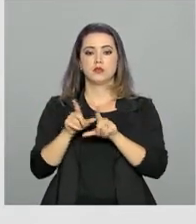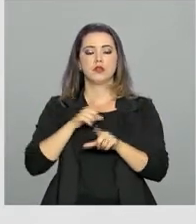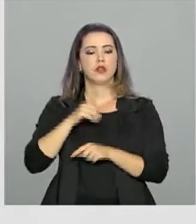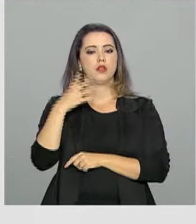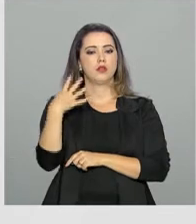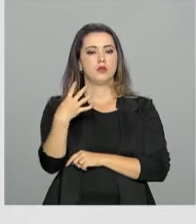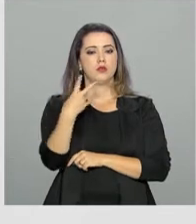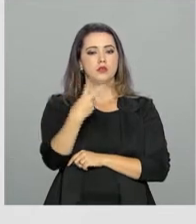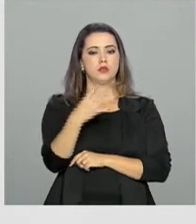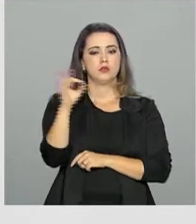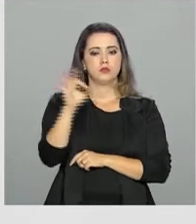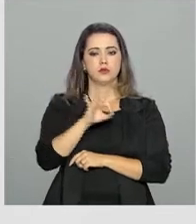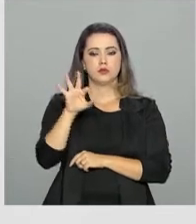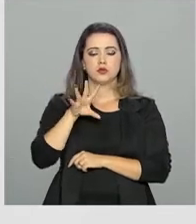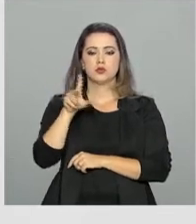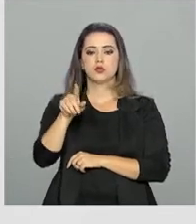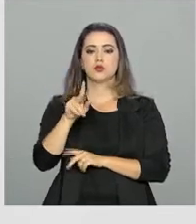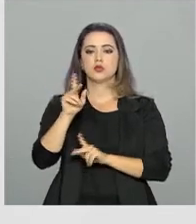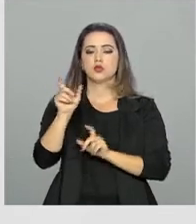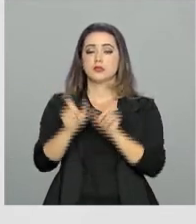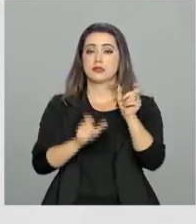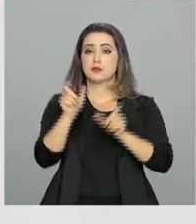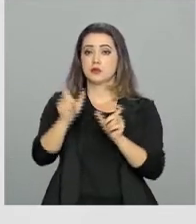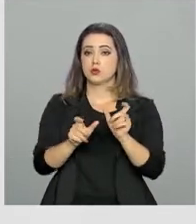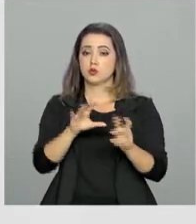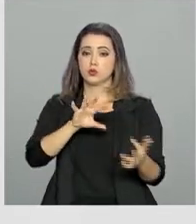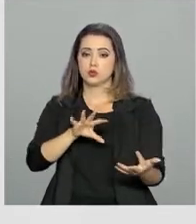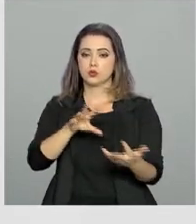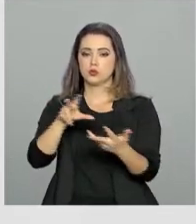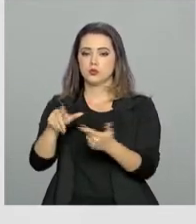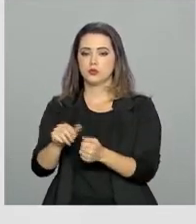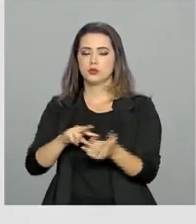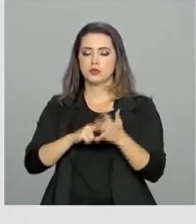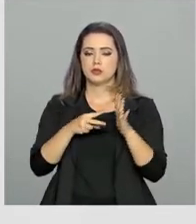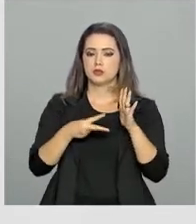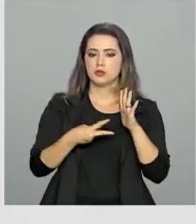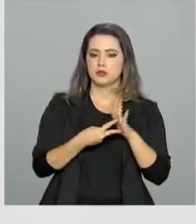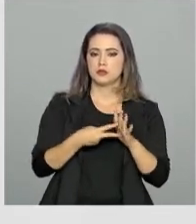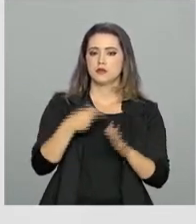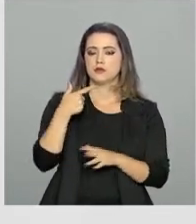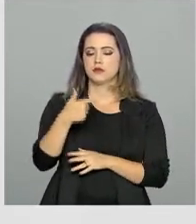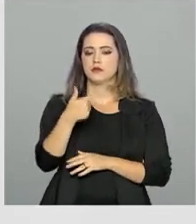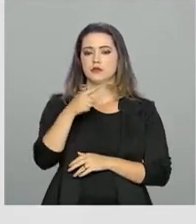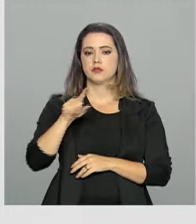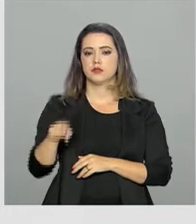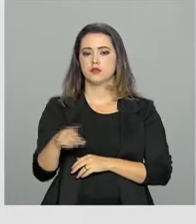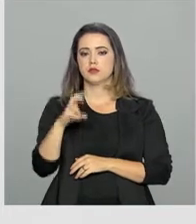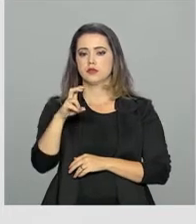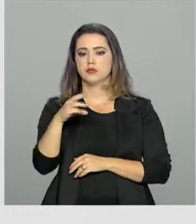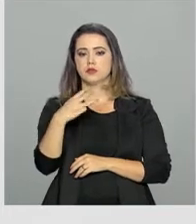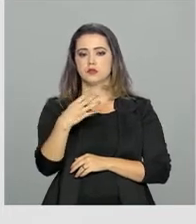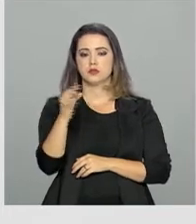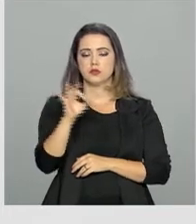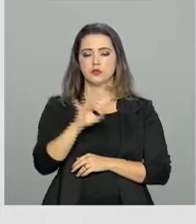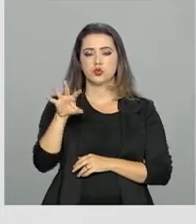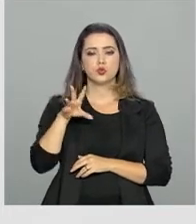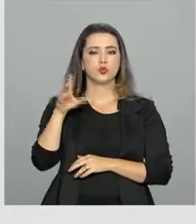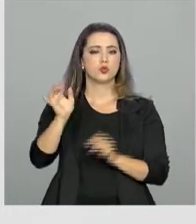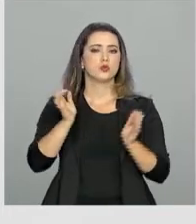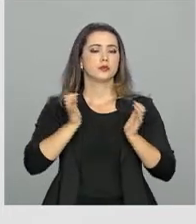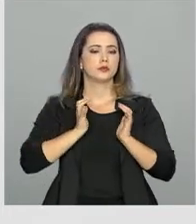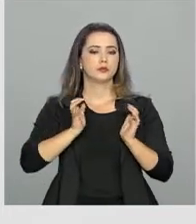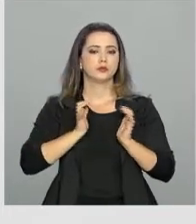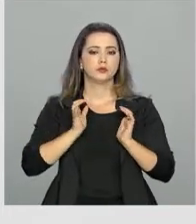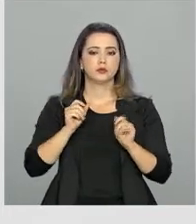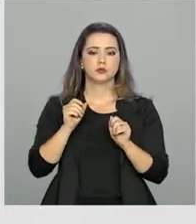42% da população do planeta e respondem por 22,53% de